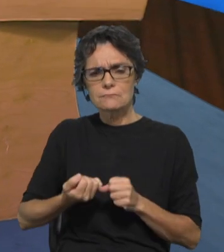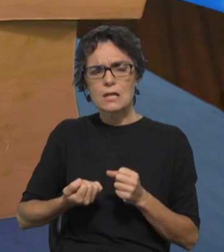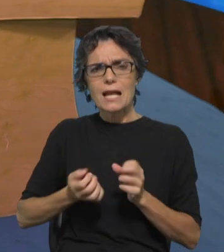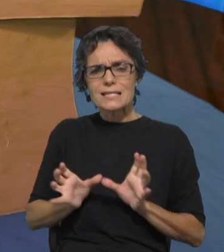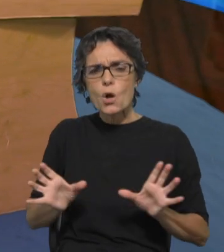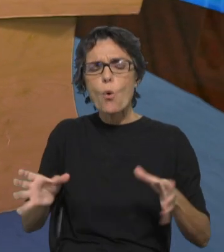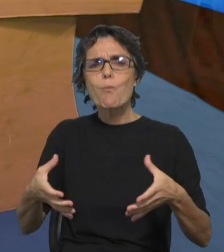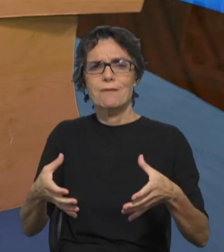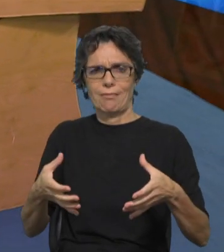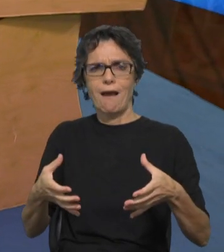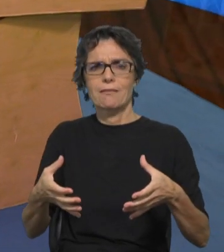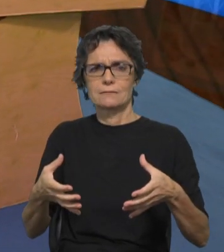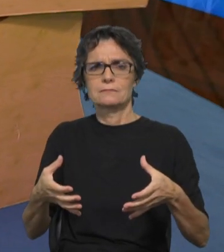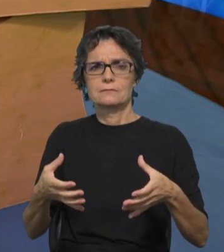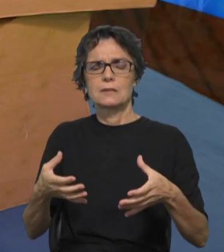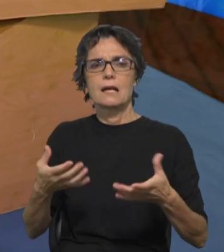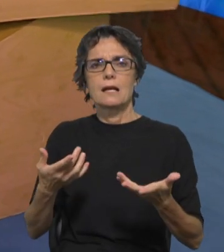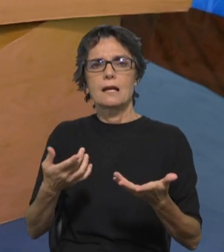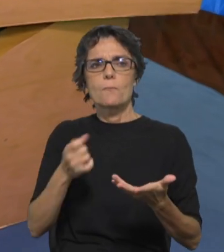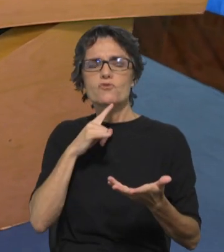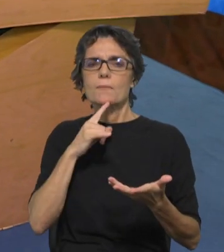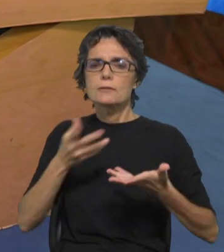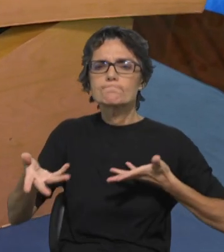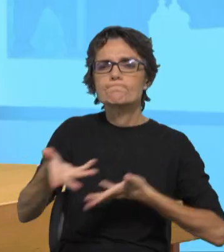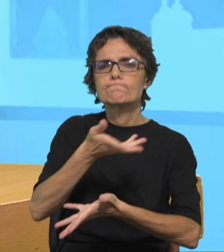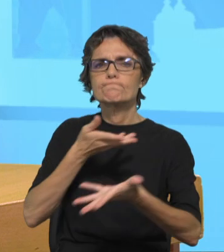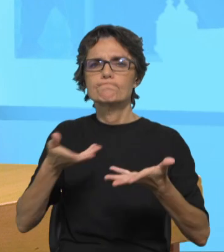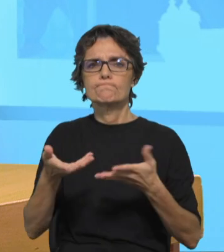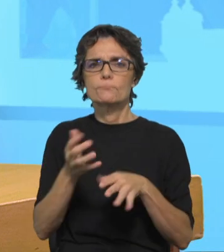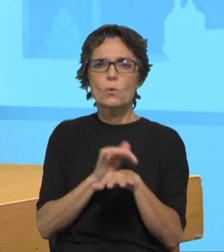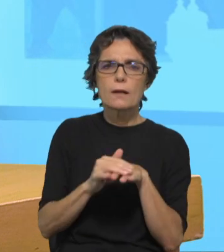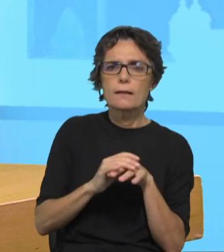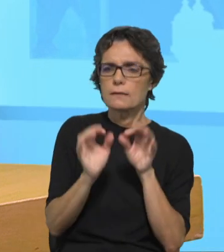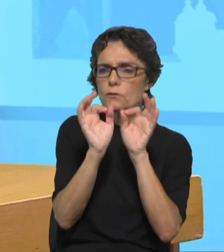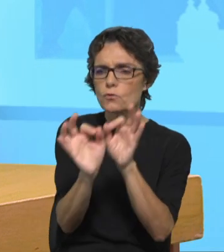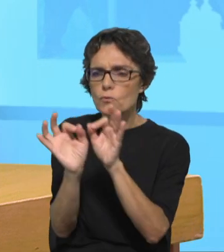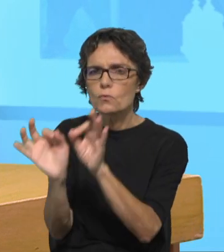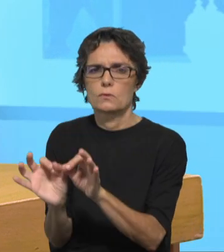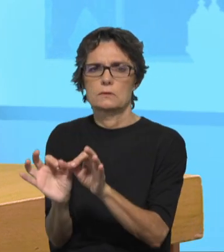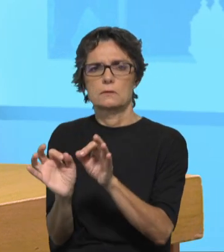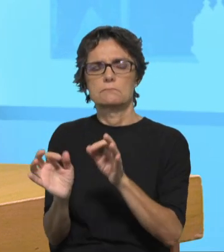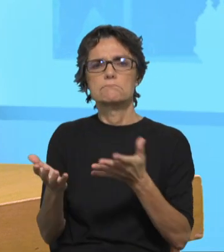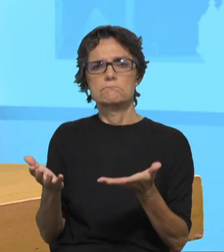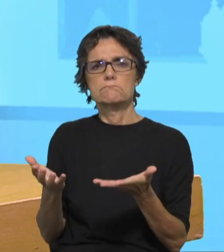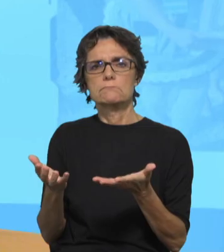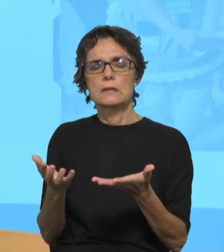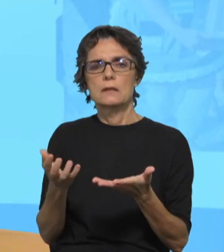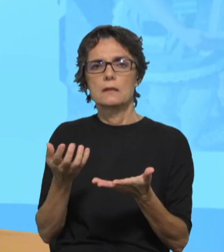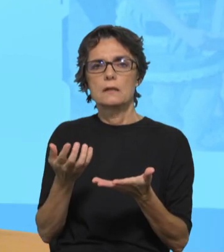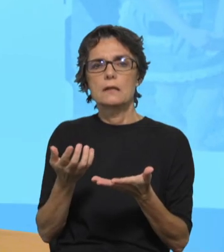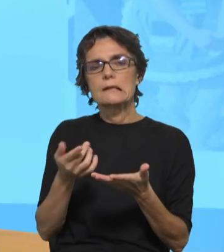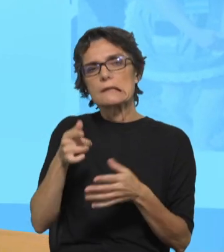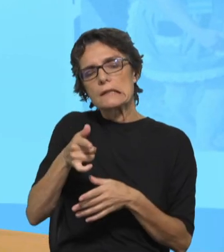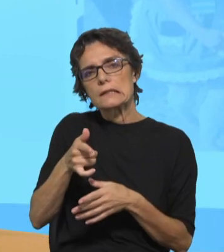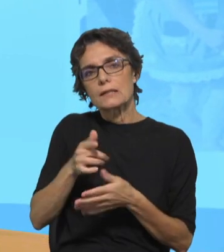comunidade cristã como lugar de encontro, lugar de afetos, de partilha, de convivência, onde se celebra a fé,